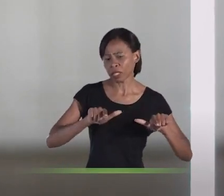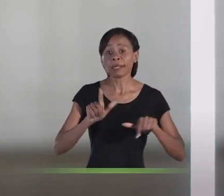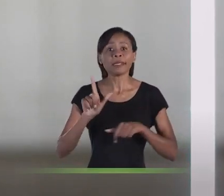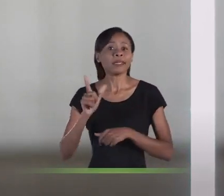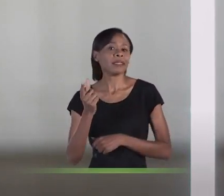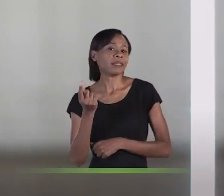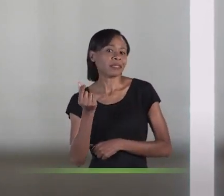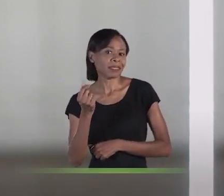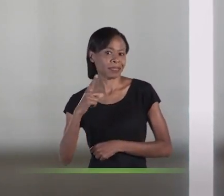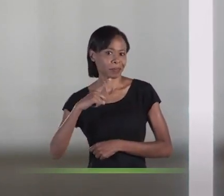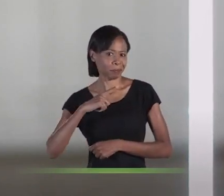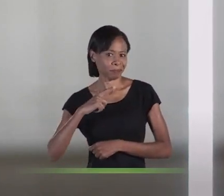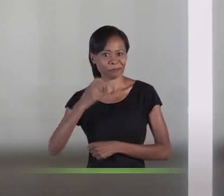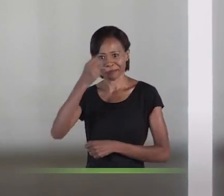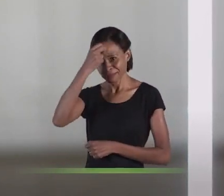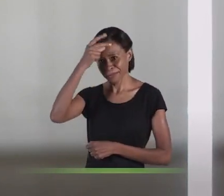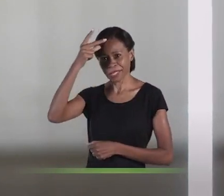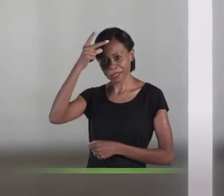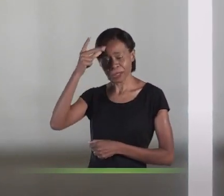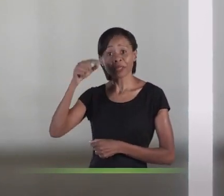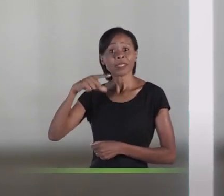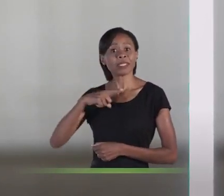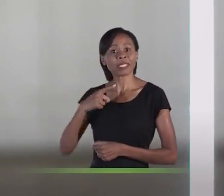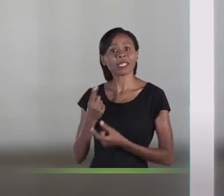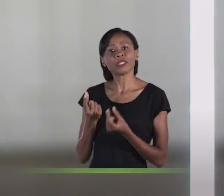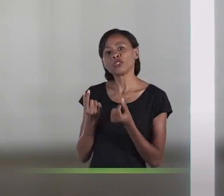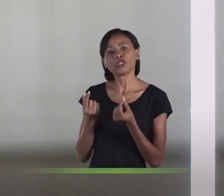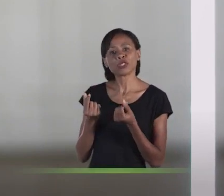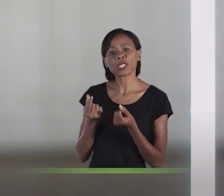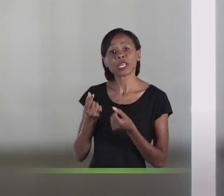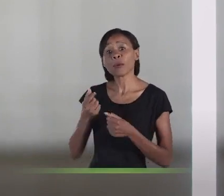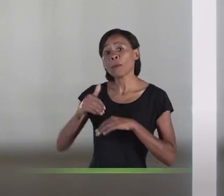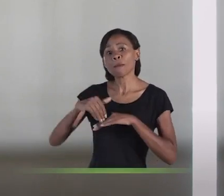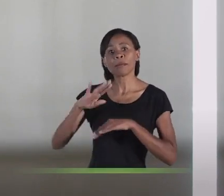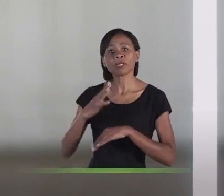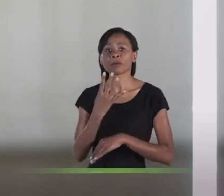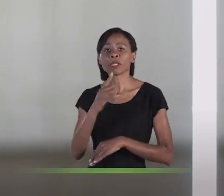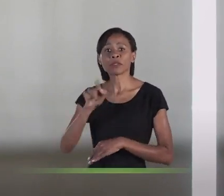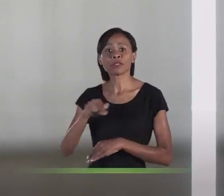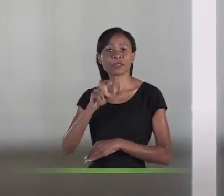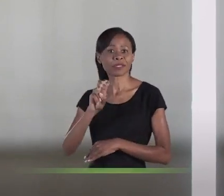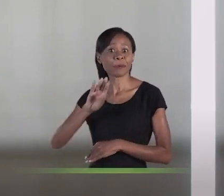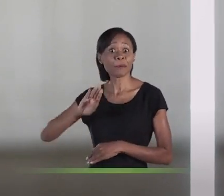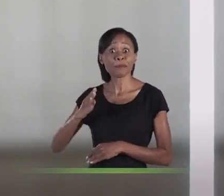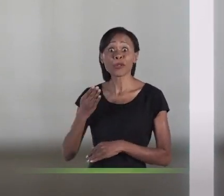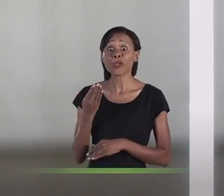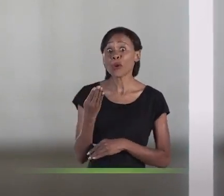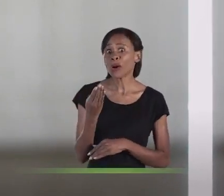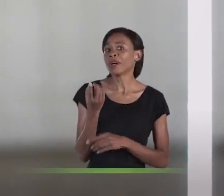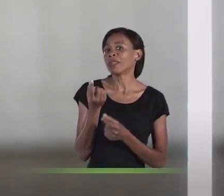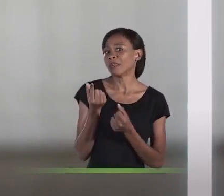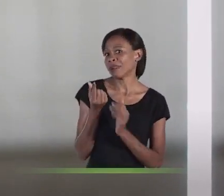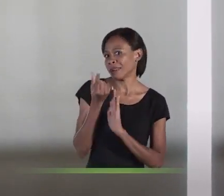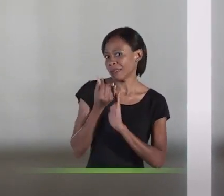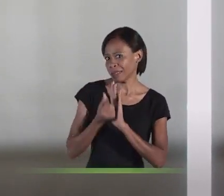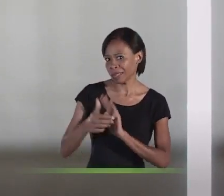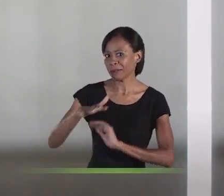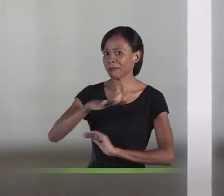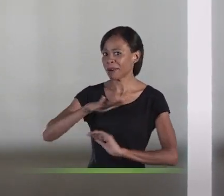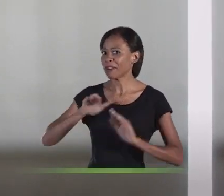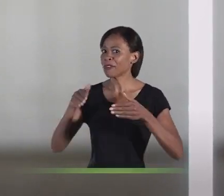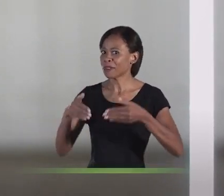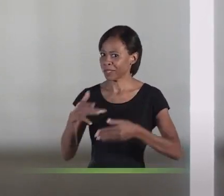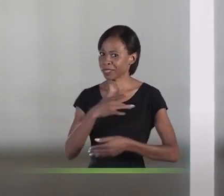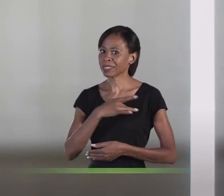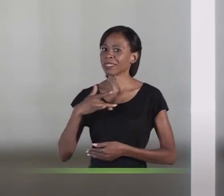tem. A prefeitura tem previsto para esse ano mais de 4,5 bilhões de reais no orçamento para a saúde. E com apenas